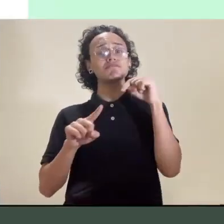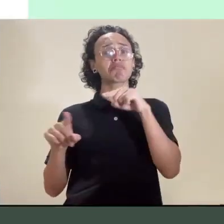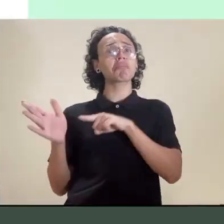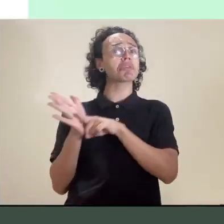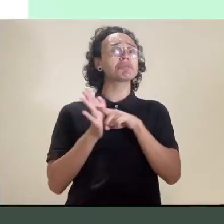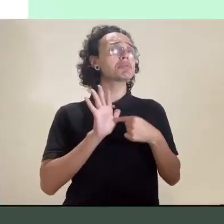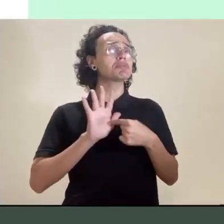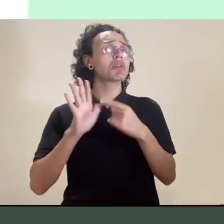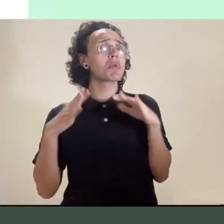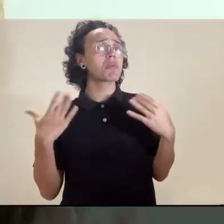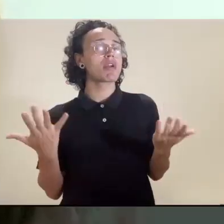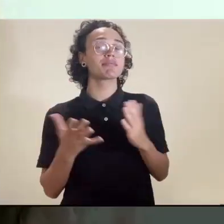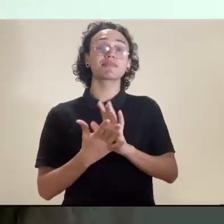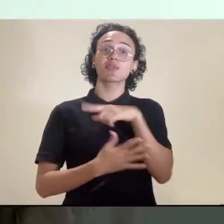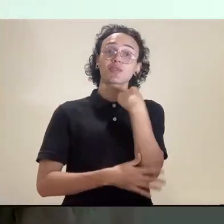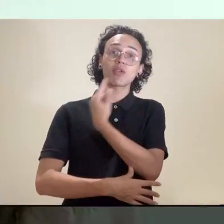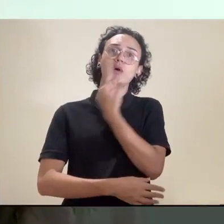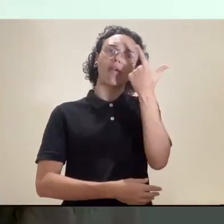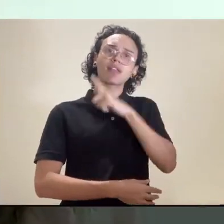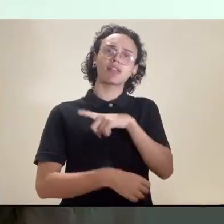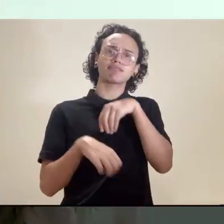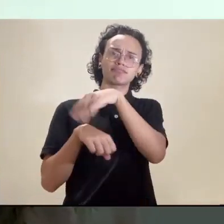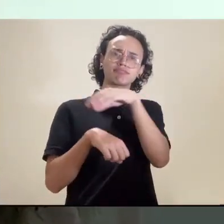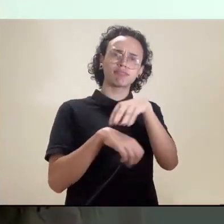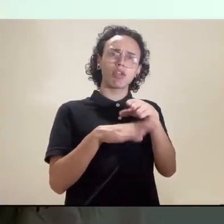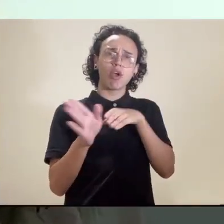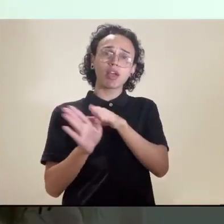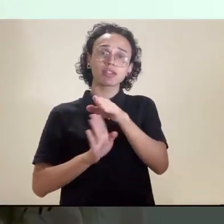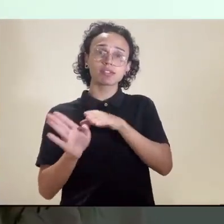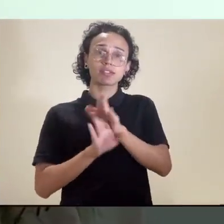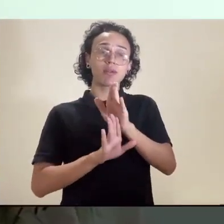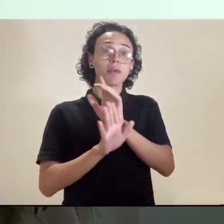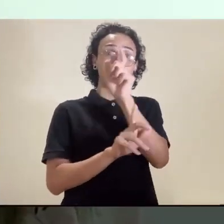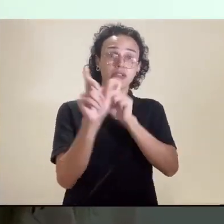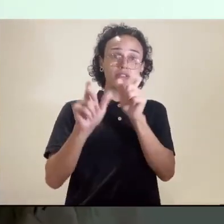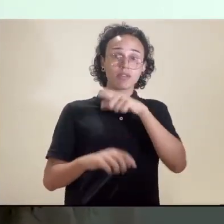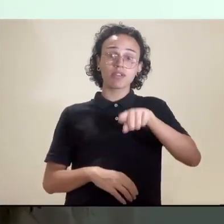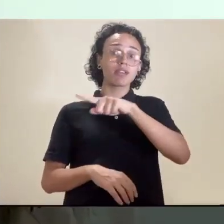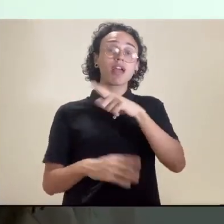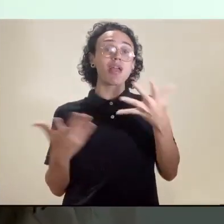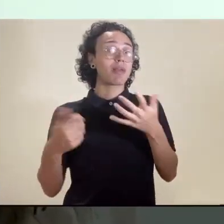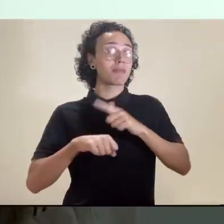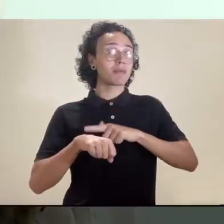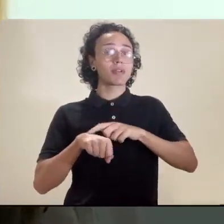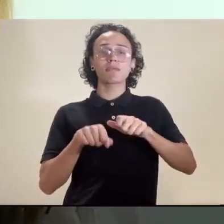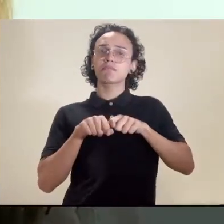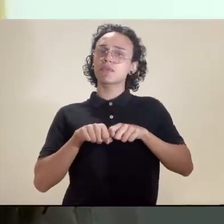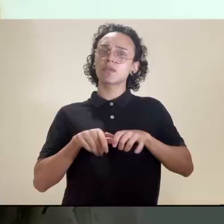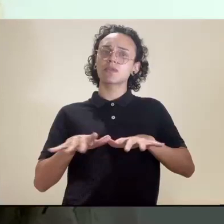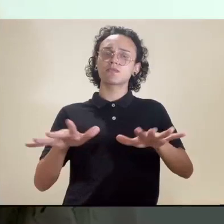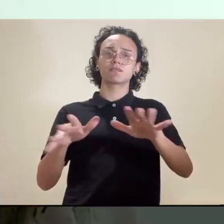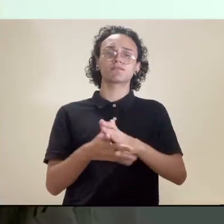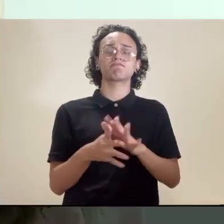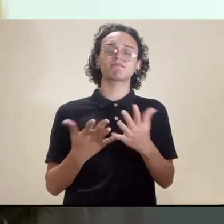benefício desta pesquisa? Nós conseguimos dar orientações para as pessoas no meio da pandemia. A gente